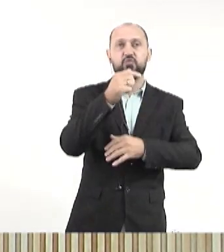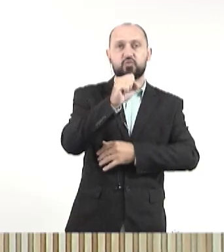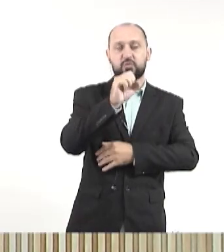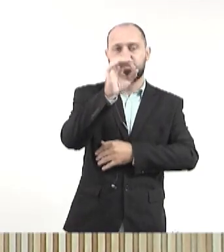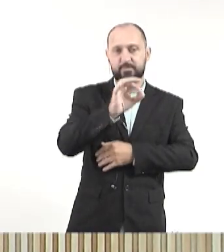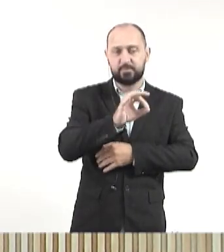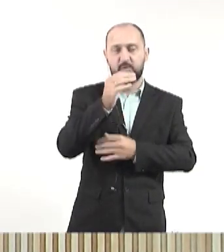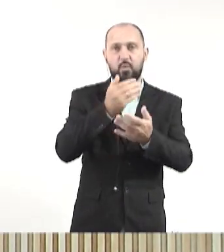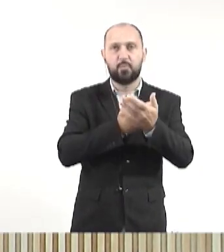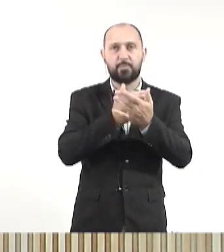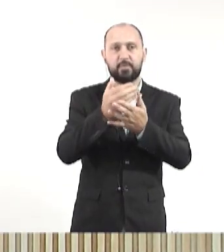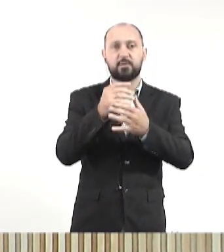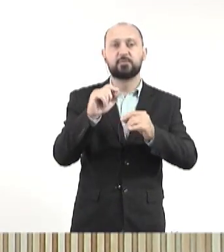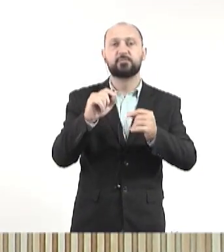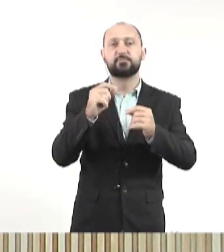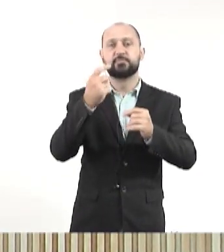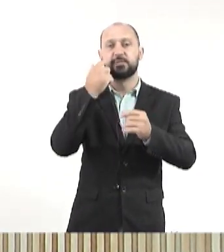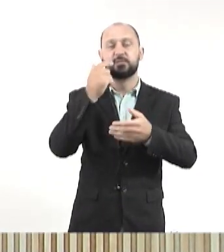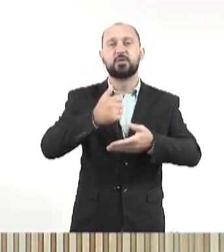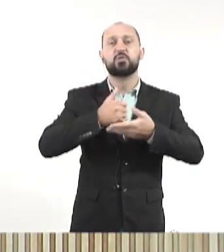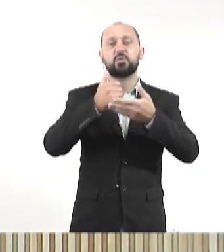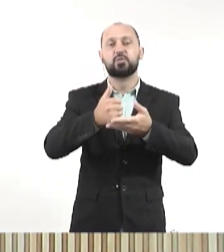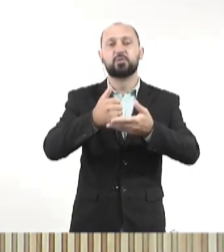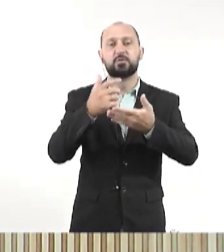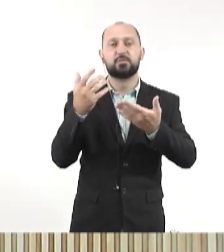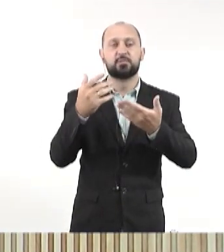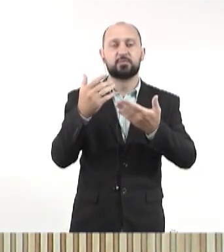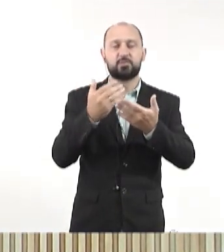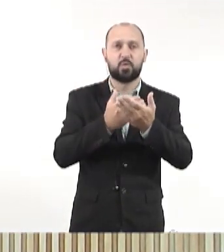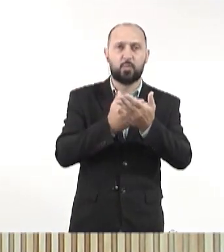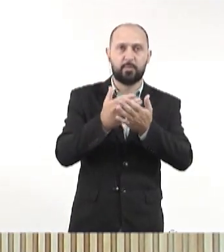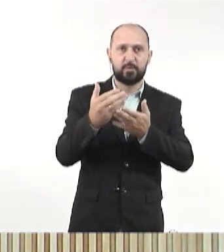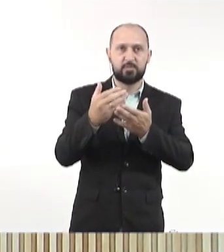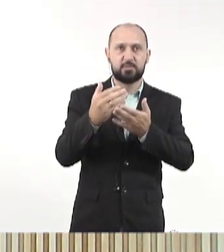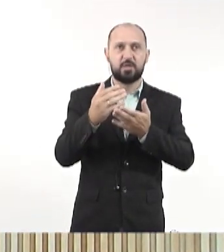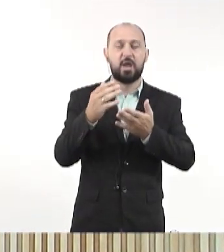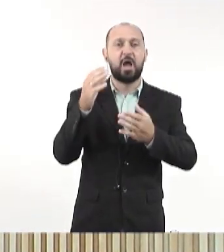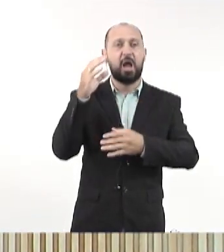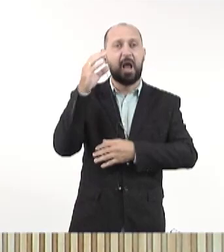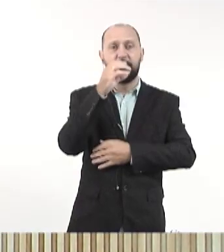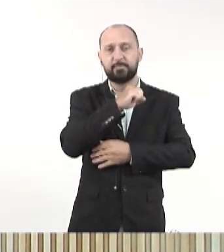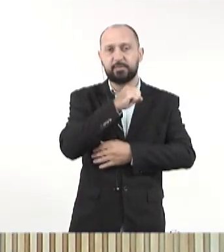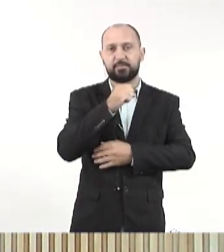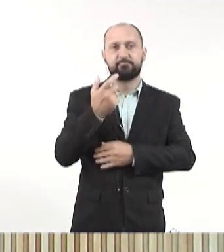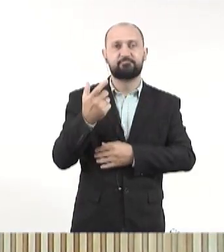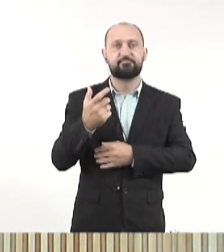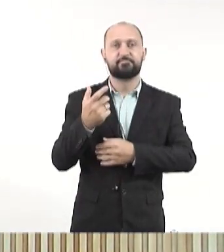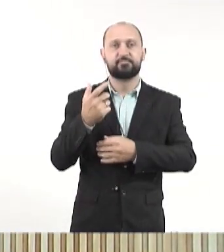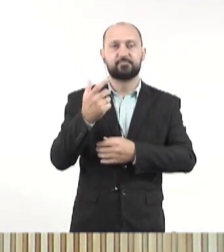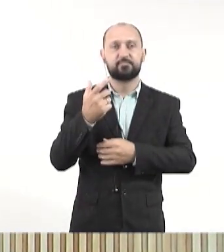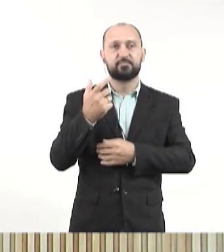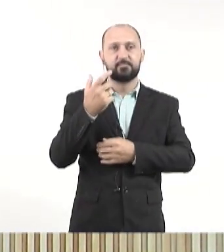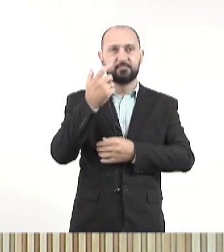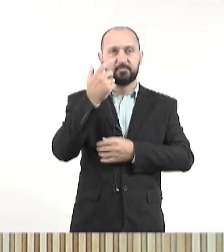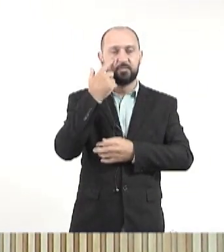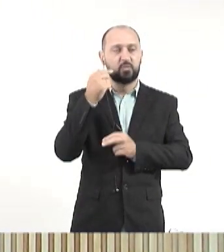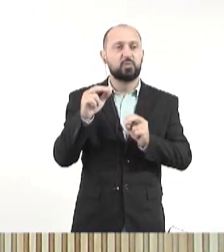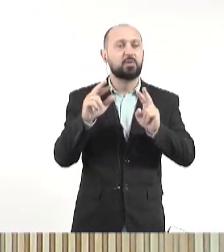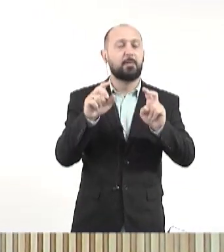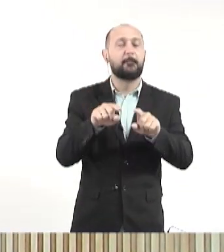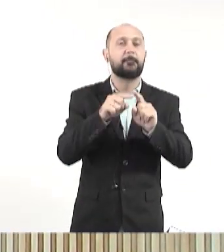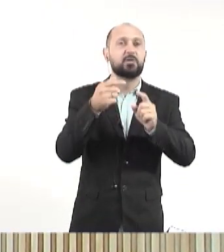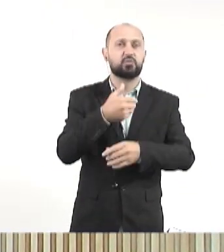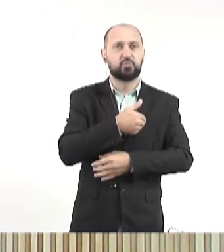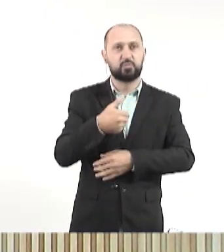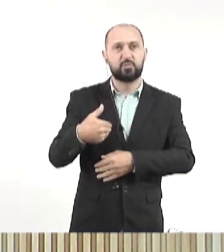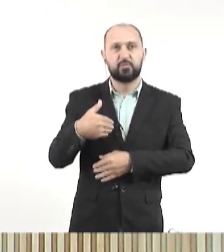Inicialmente, essa contribuição patronal já passaria a ter vigência logo após a sanção da matéria,